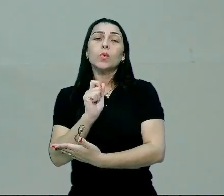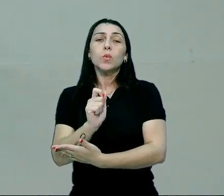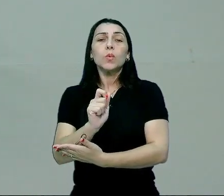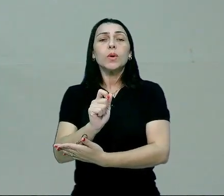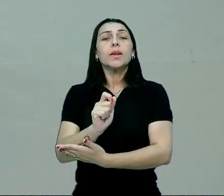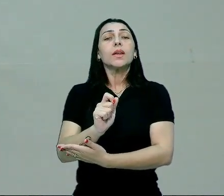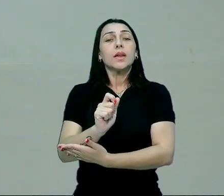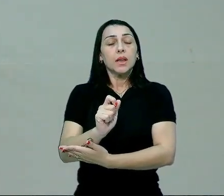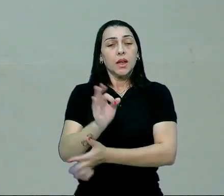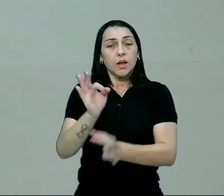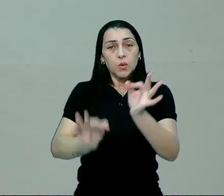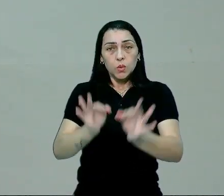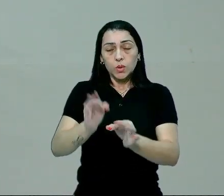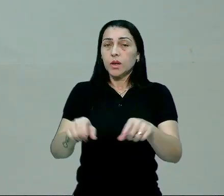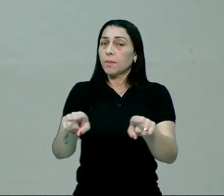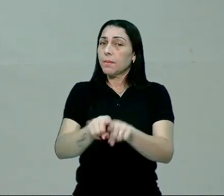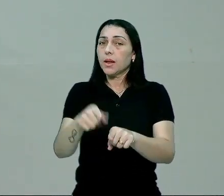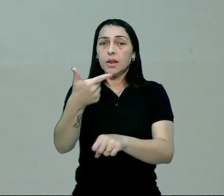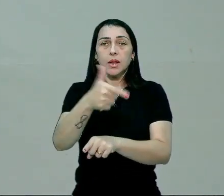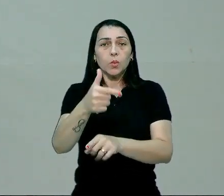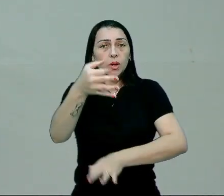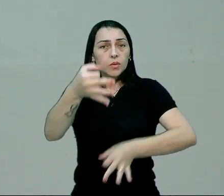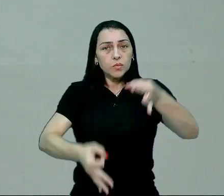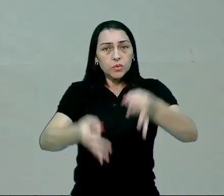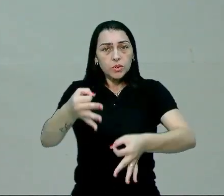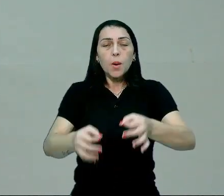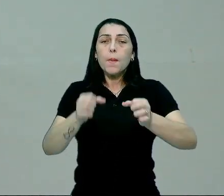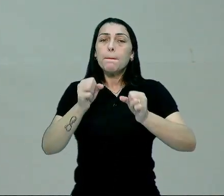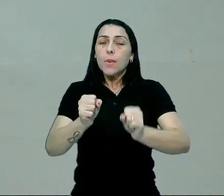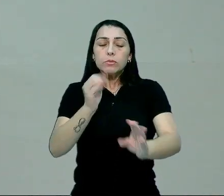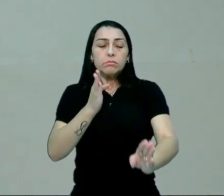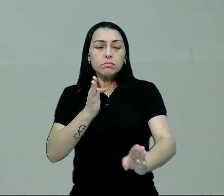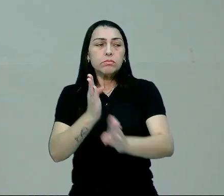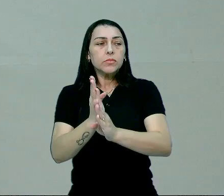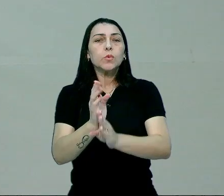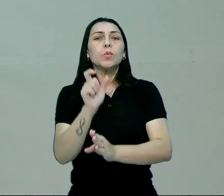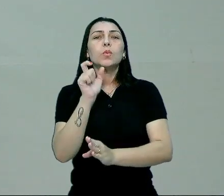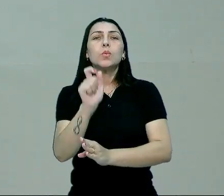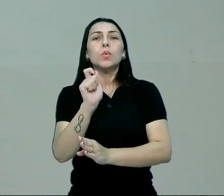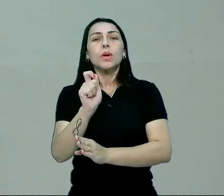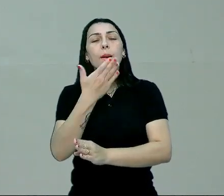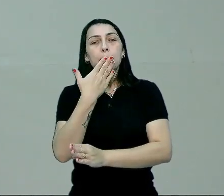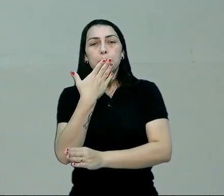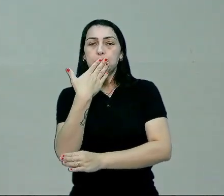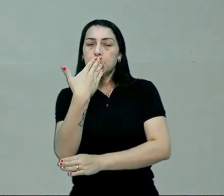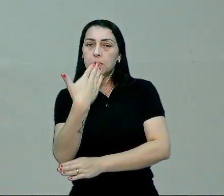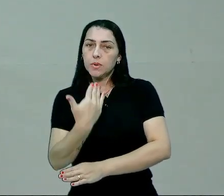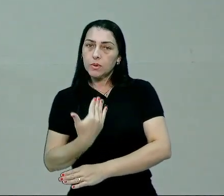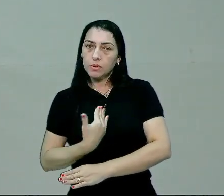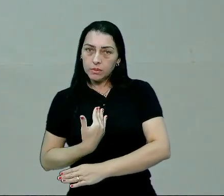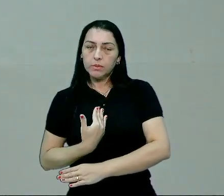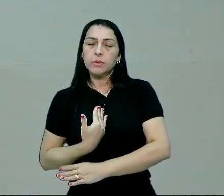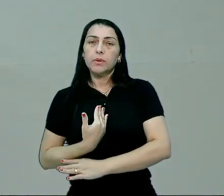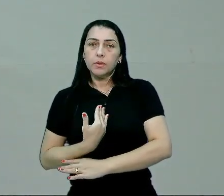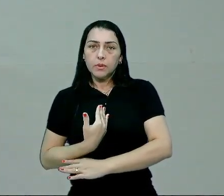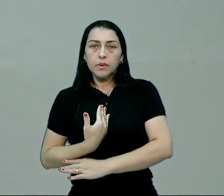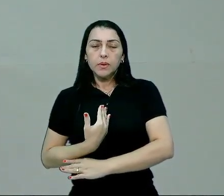errado, do que é justo e daquilo que é injusto. E eu posso identificar que o que está sendo solicitado pra minha